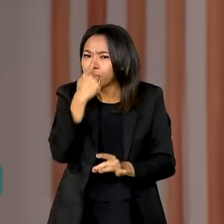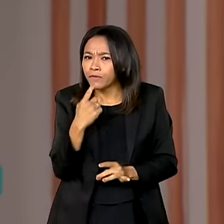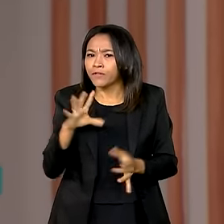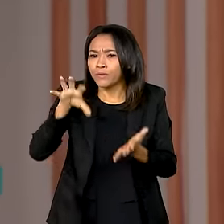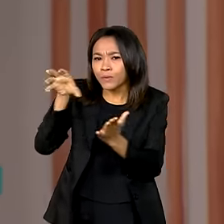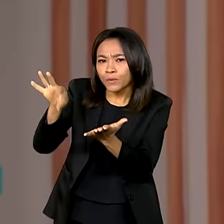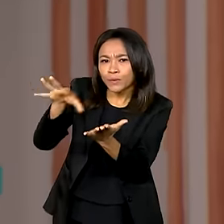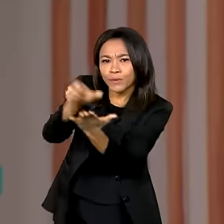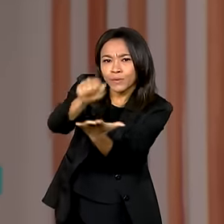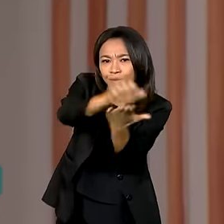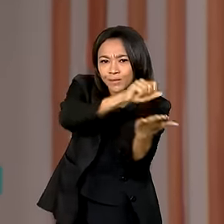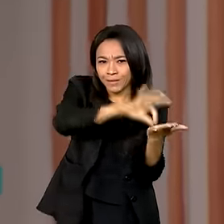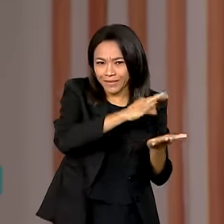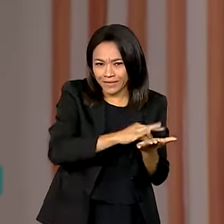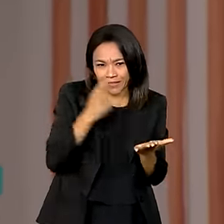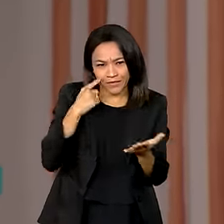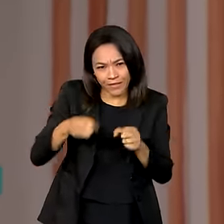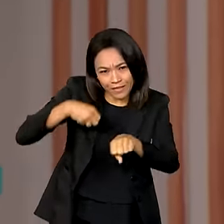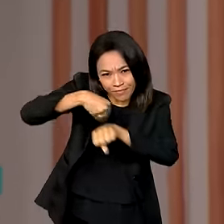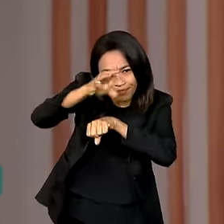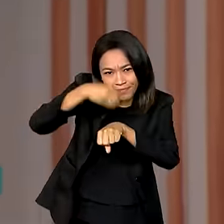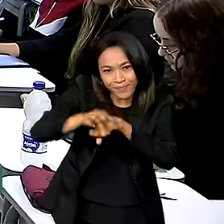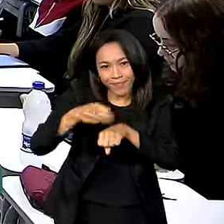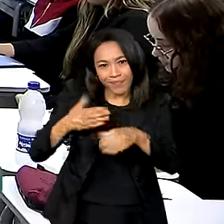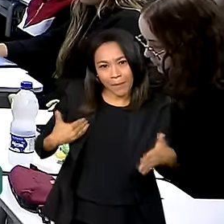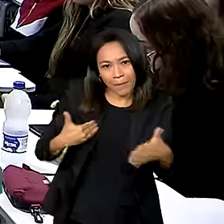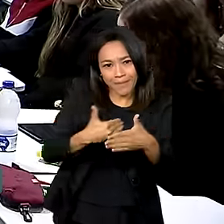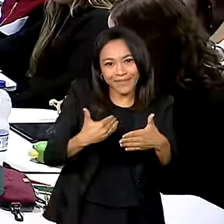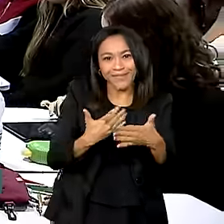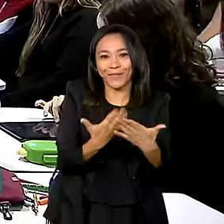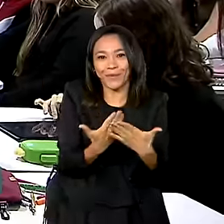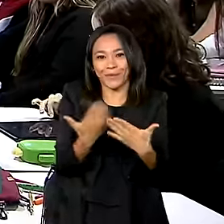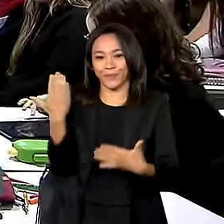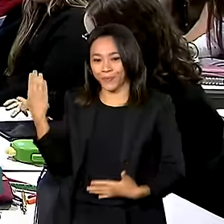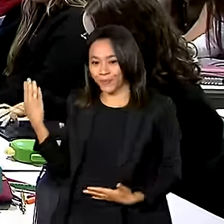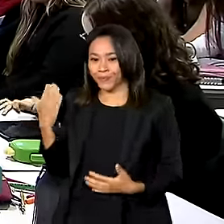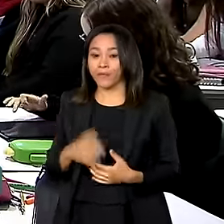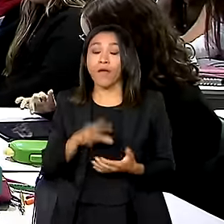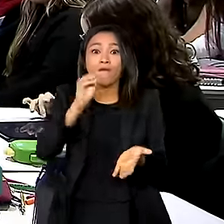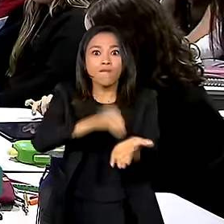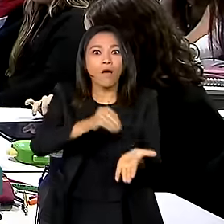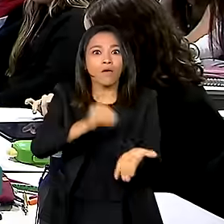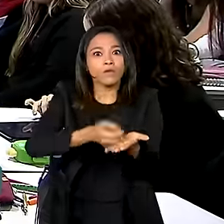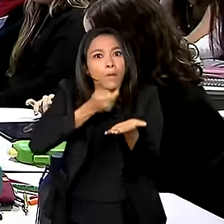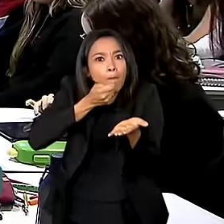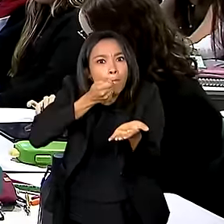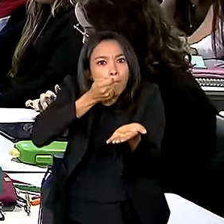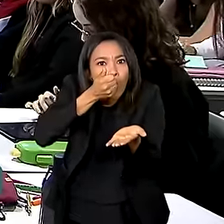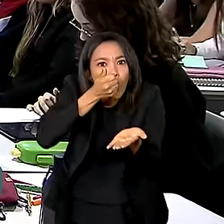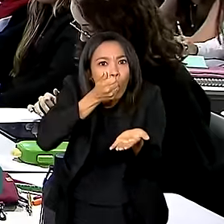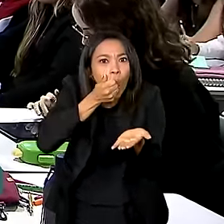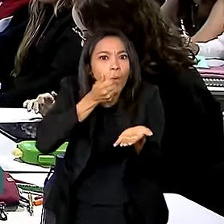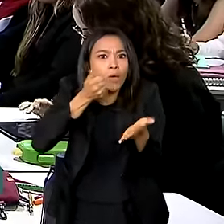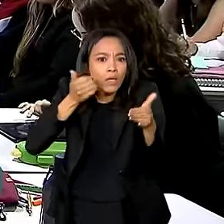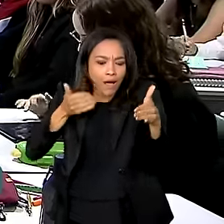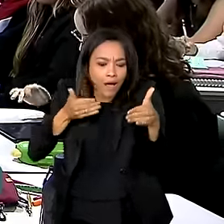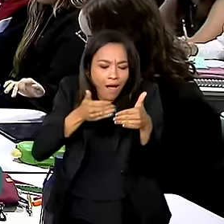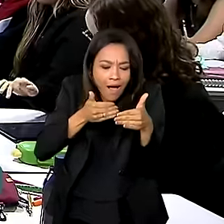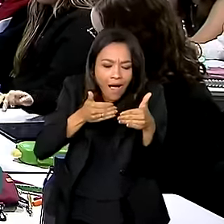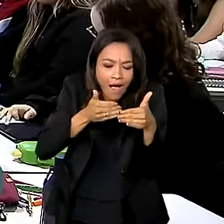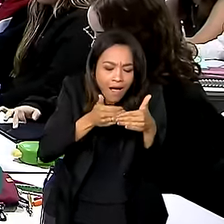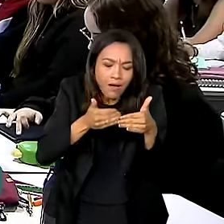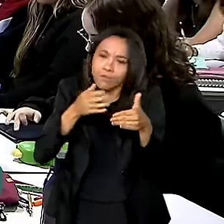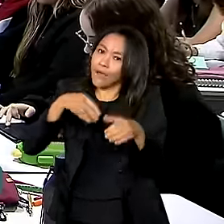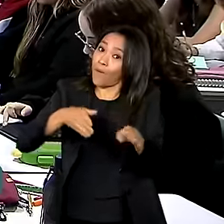veja as dicas para a reta final de estudos. Falta pouco. E nessa reta final, a